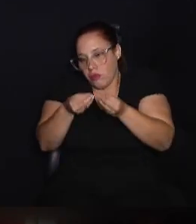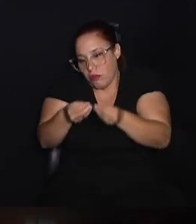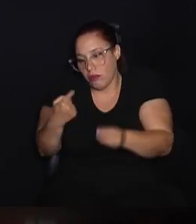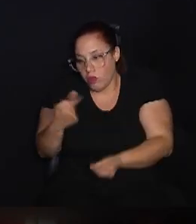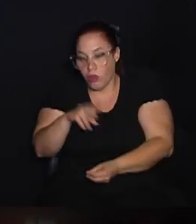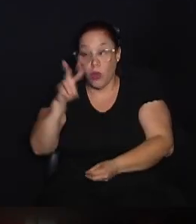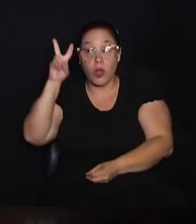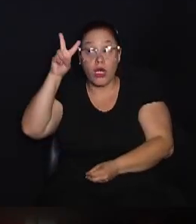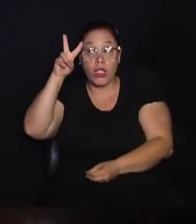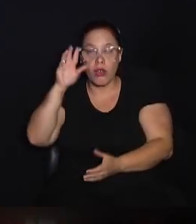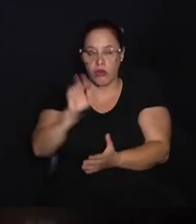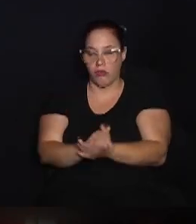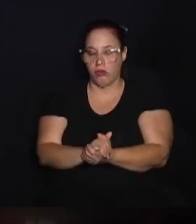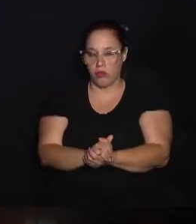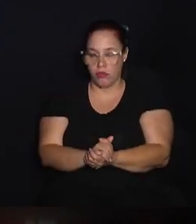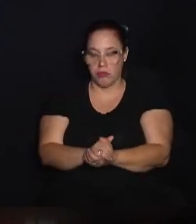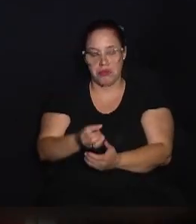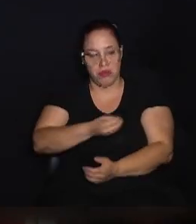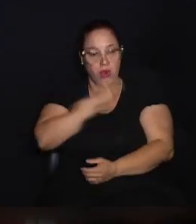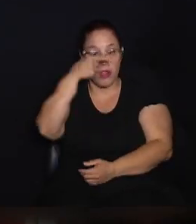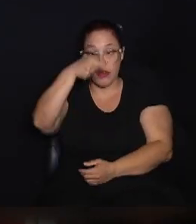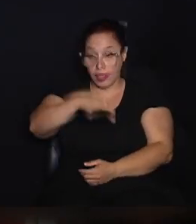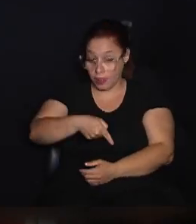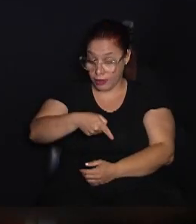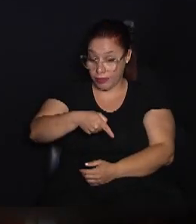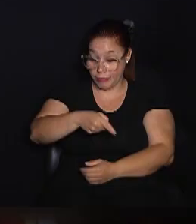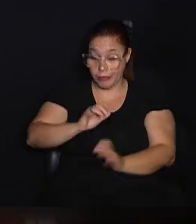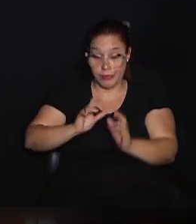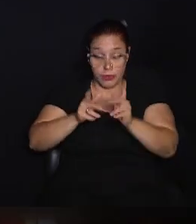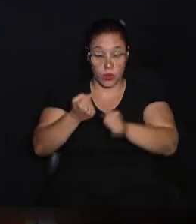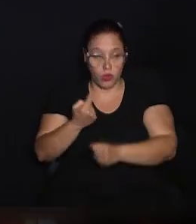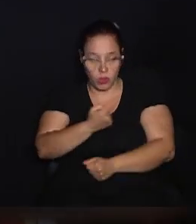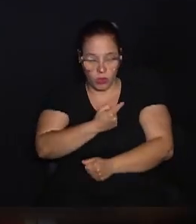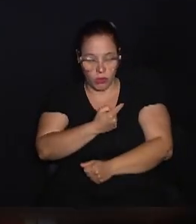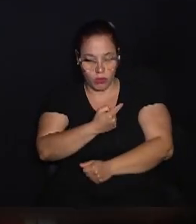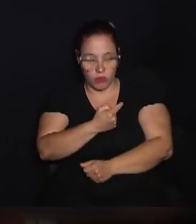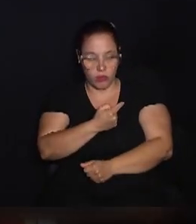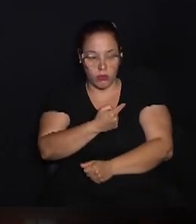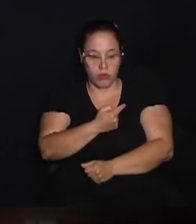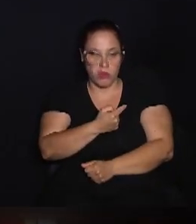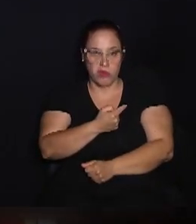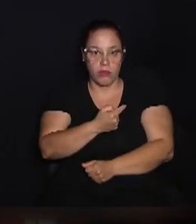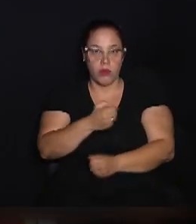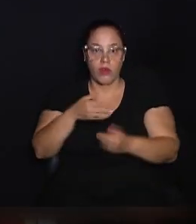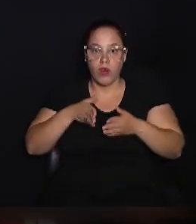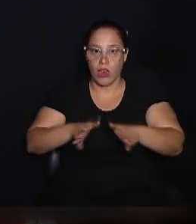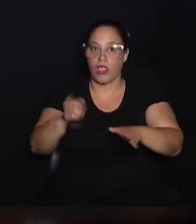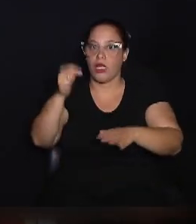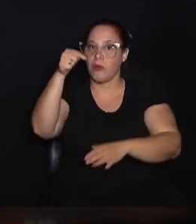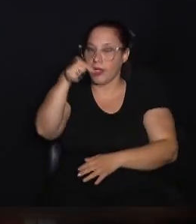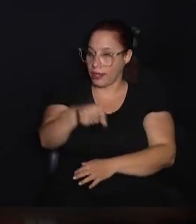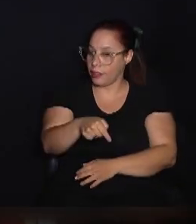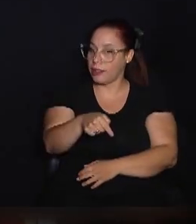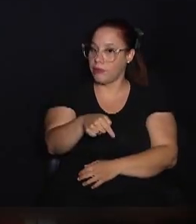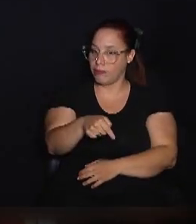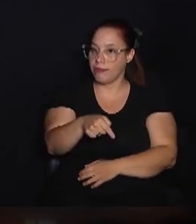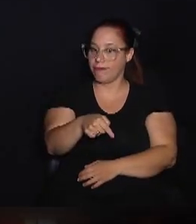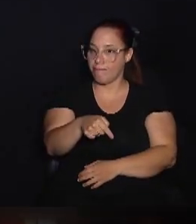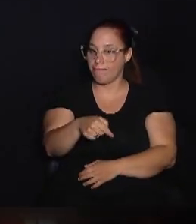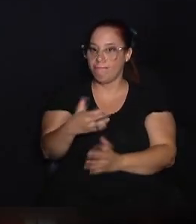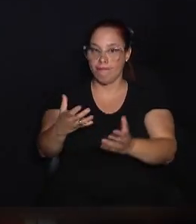nossa história, faz parte da vida aqui de todos nós. Nós que nascemos aqui